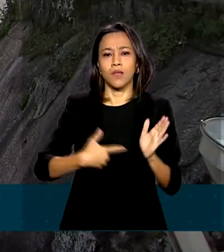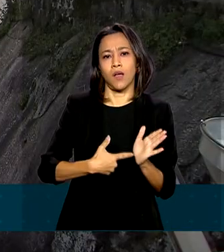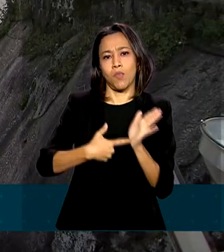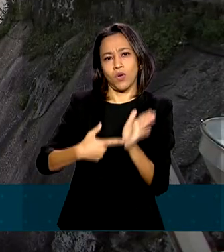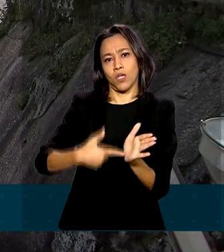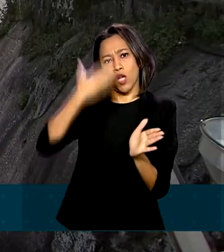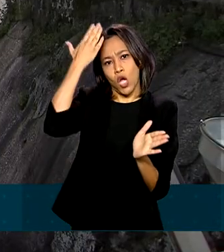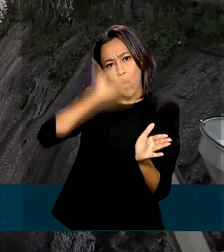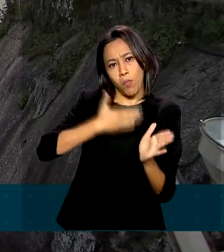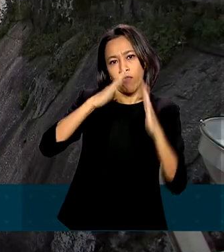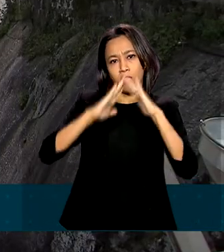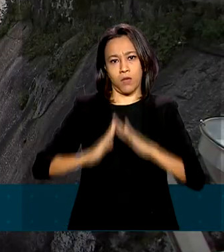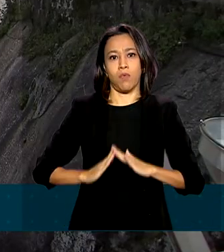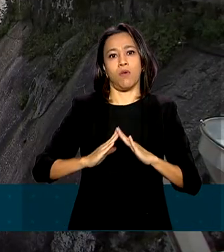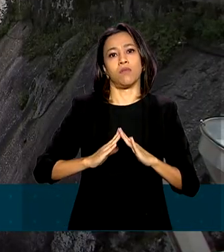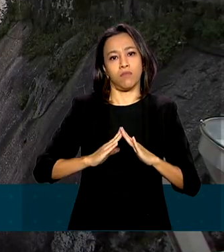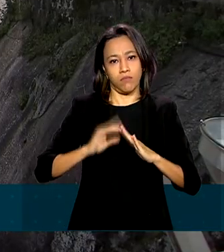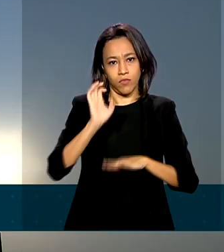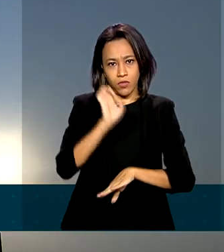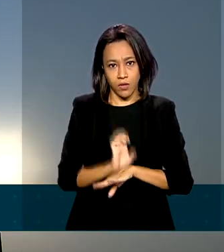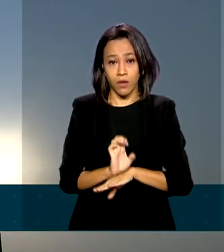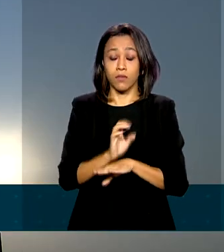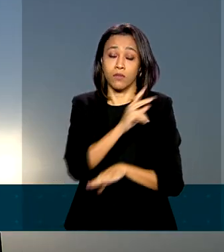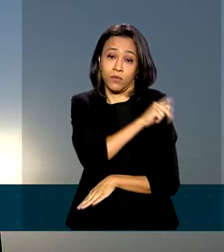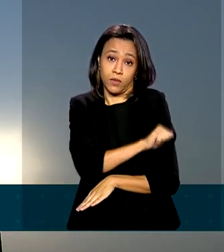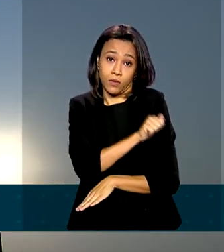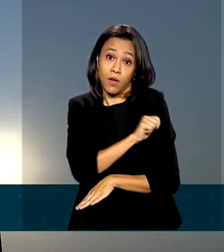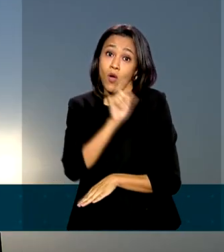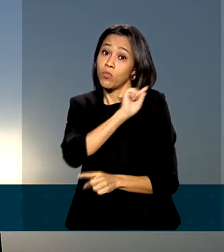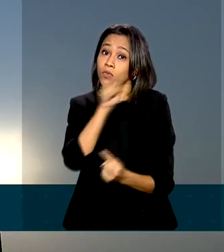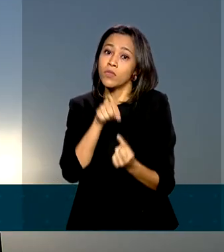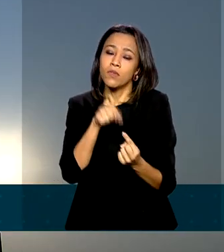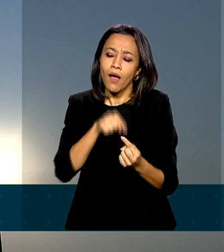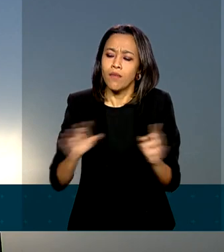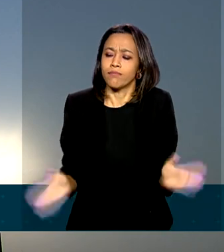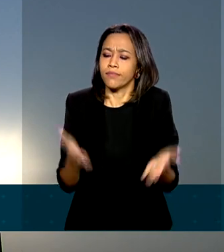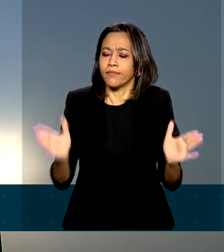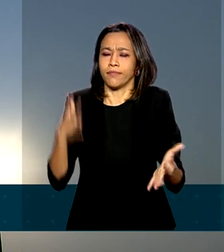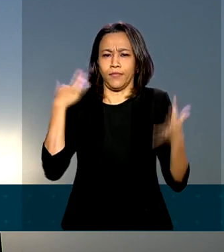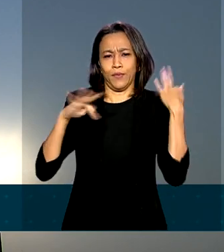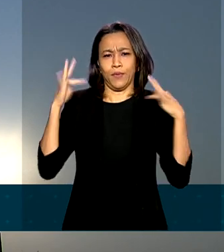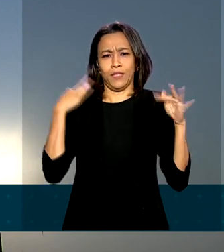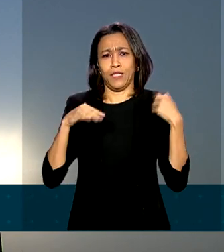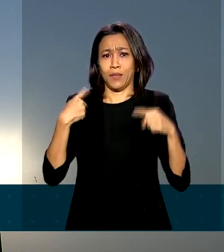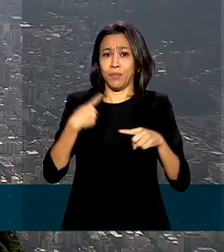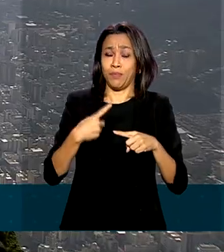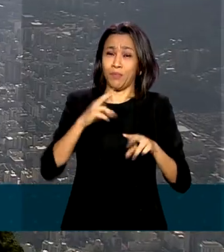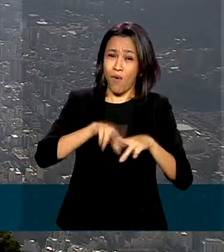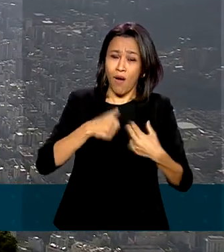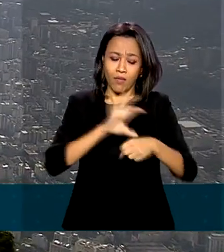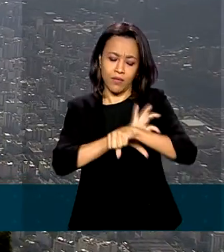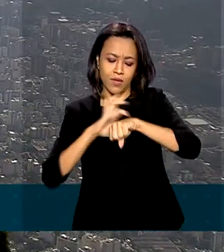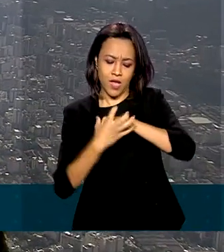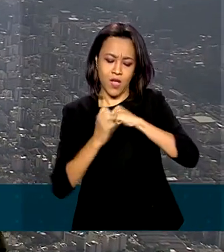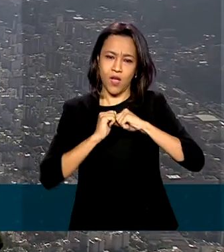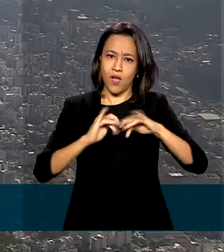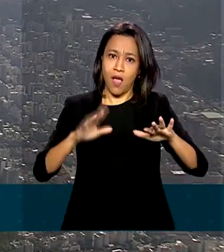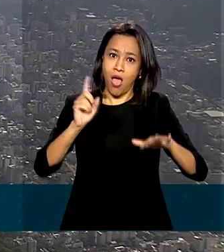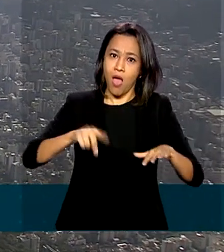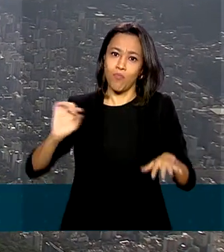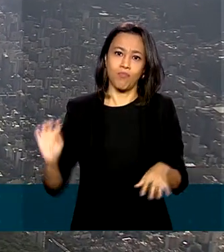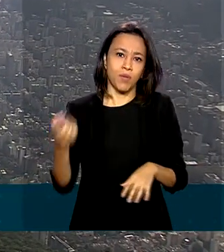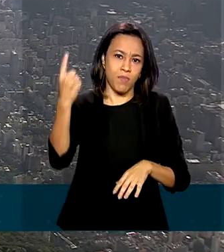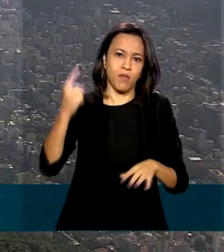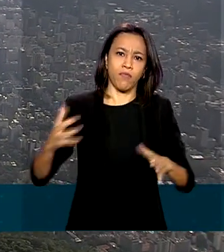comprovante de residência. A ideia é incentivar o turismo regional, que por conta das restrições da Covid-19, deve ser o primeiro